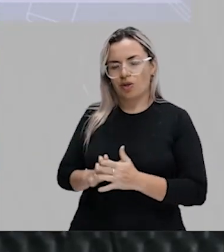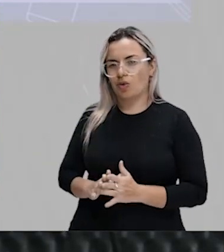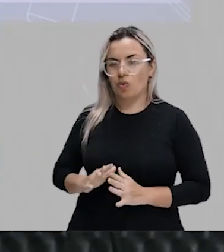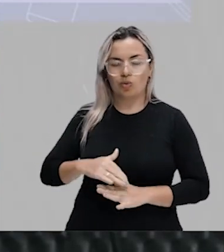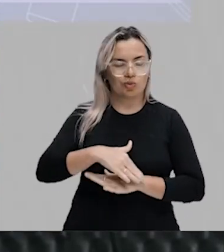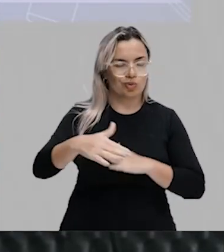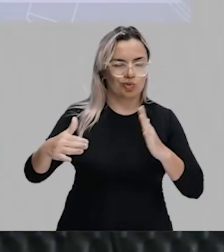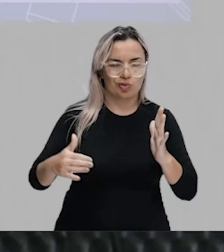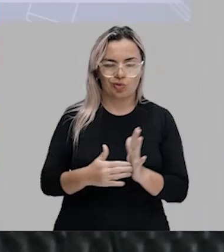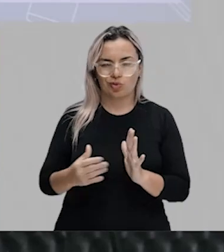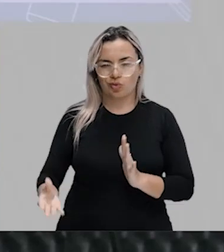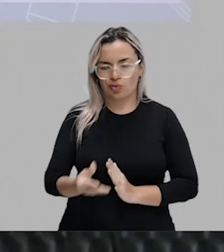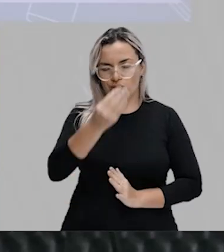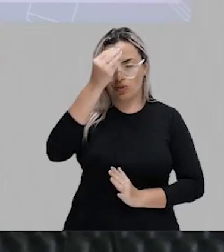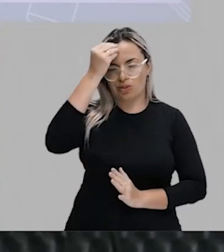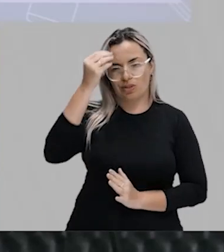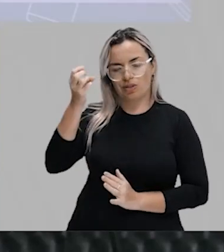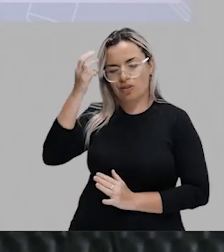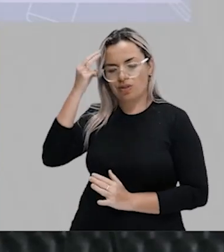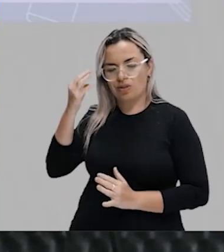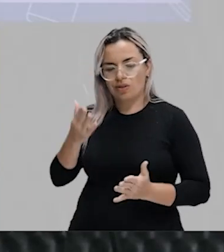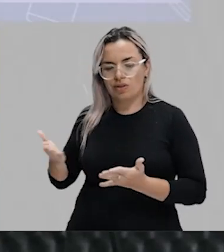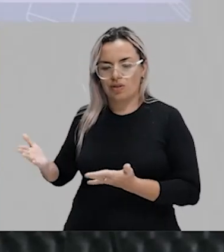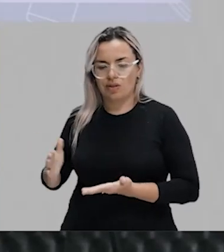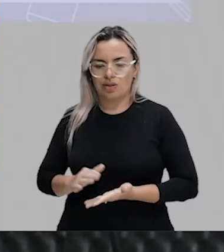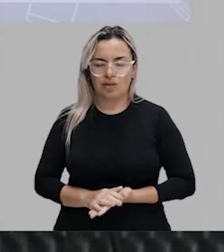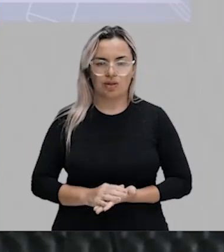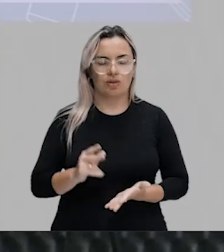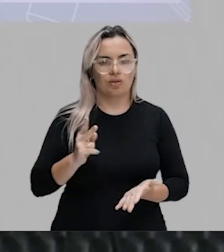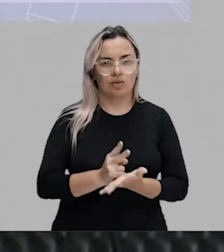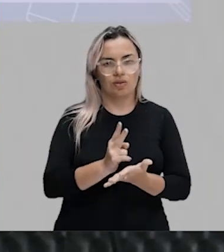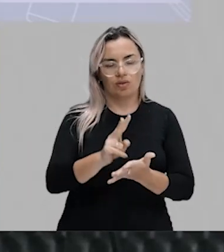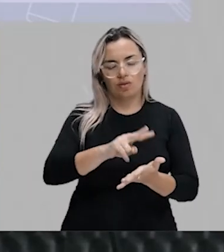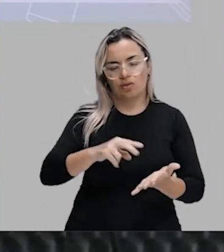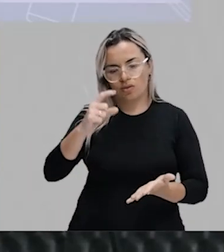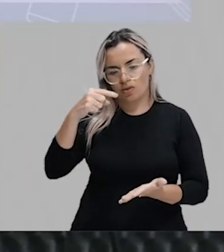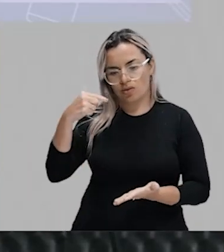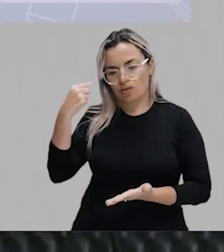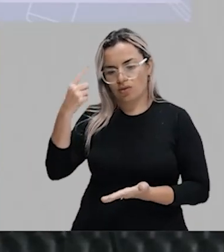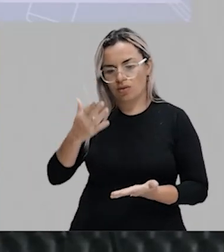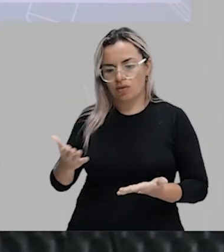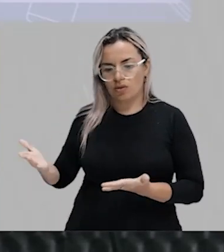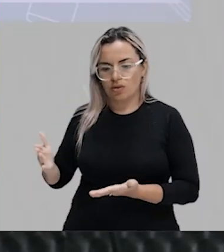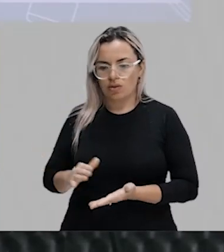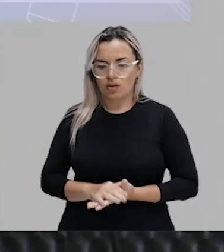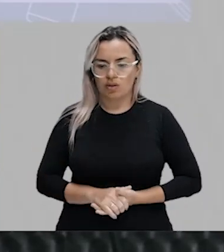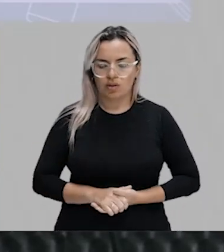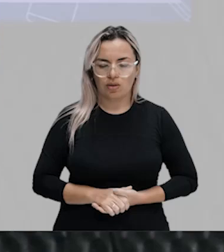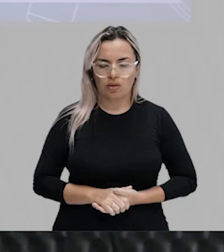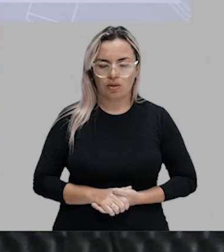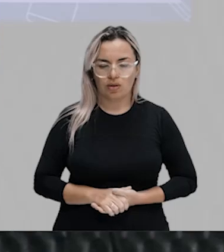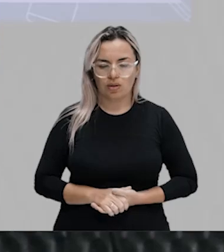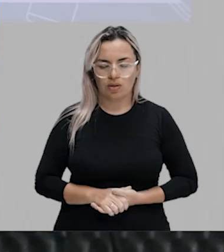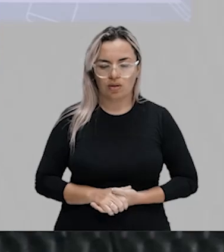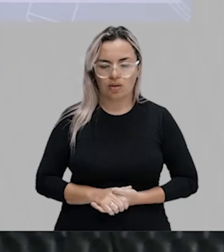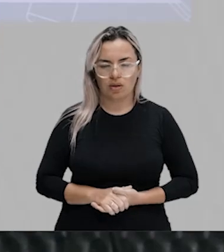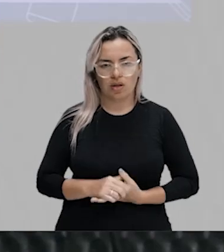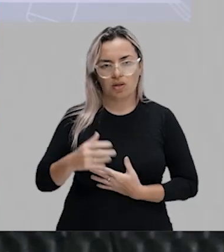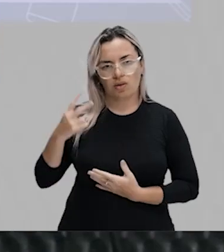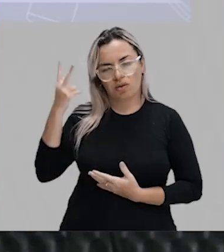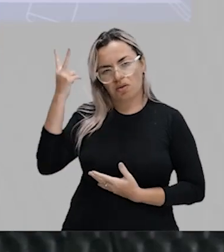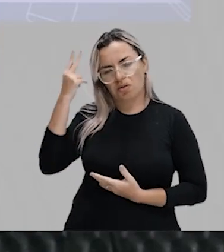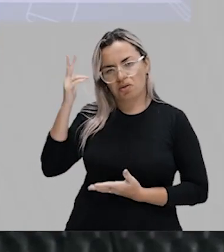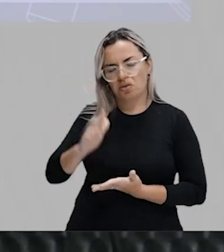A grande rasgos. A grande rasgos. Em geral, sem considerar os detalhes.